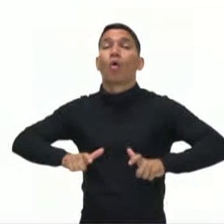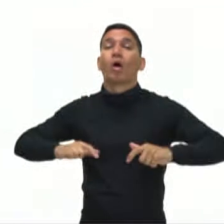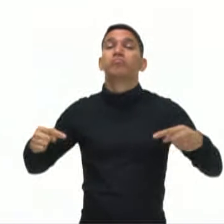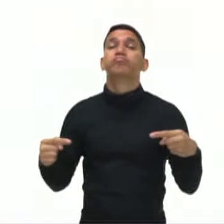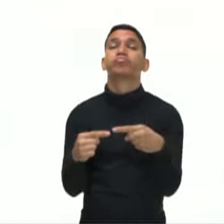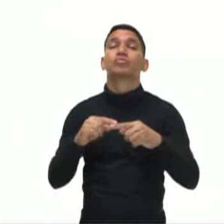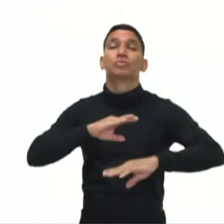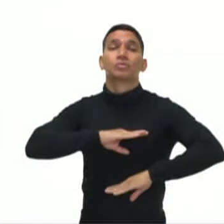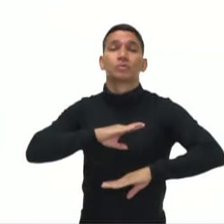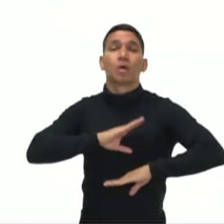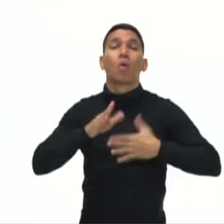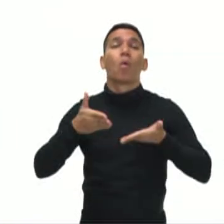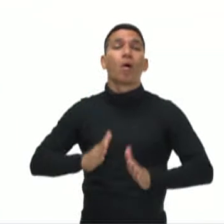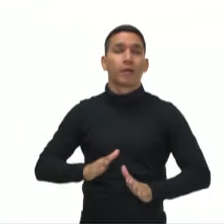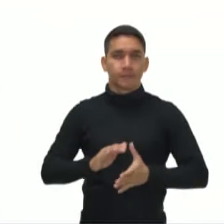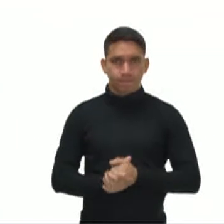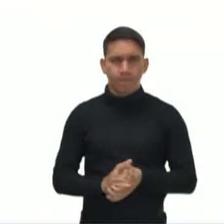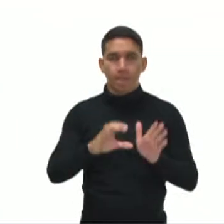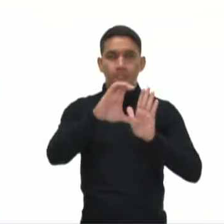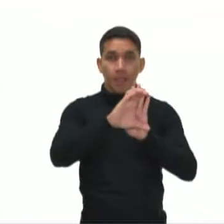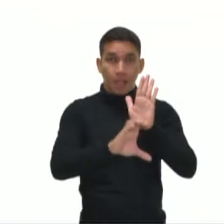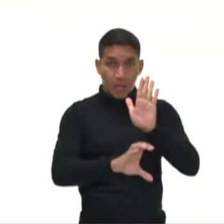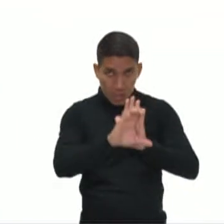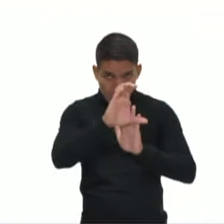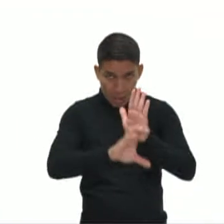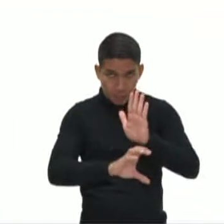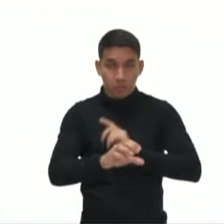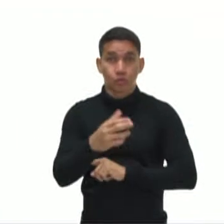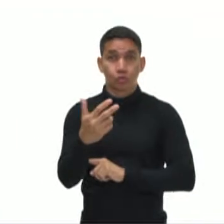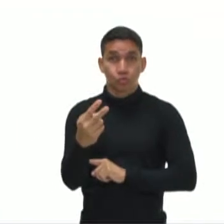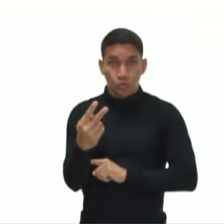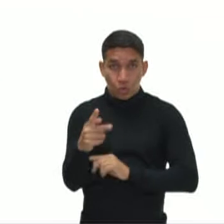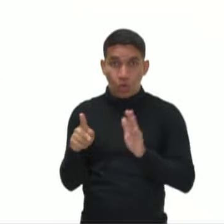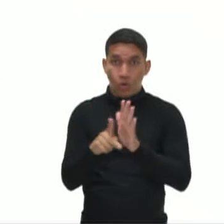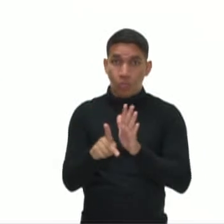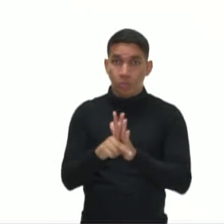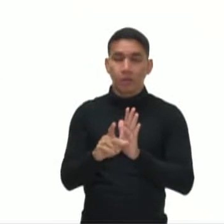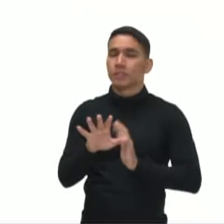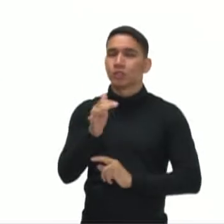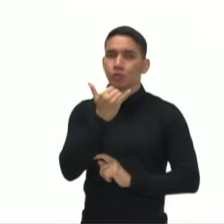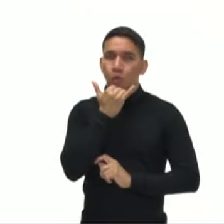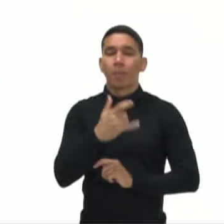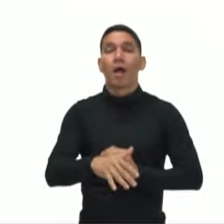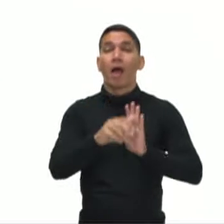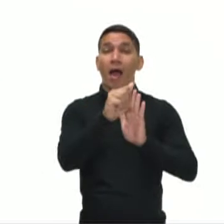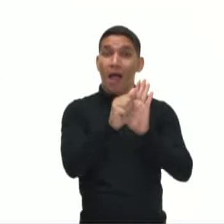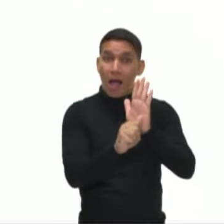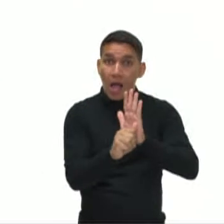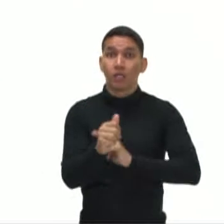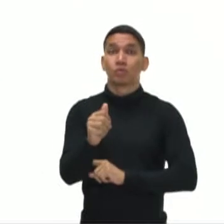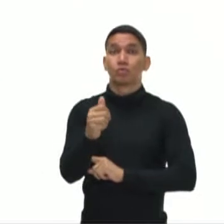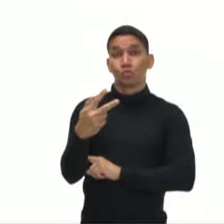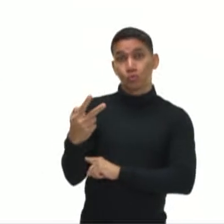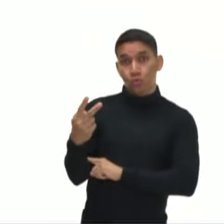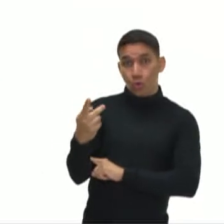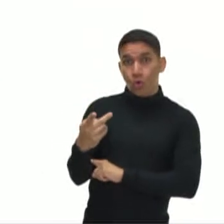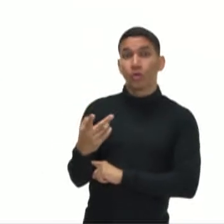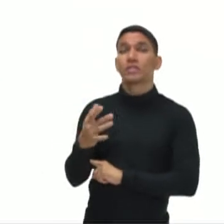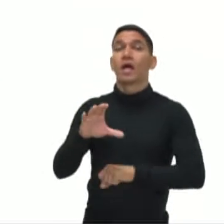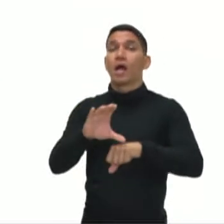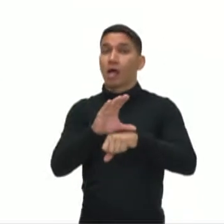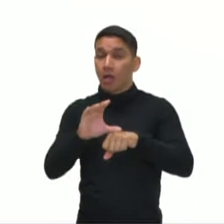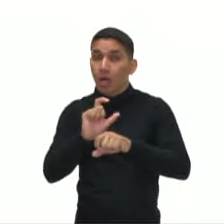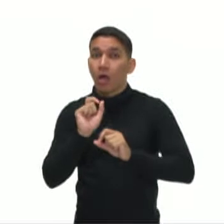situações. Pessoal, o capítulo 12 da nossa Constituição, desculpa, o artigo 12 da nossa Constituição,